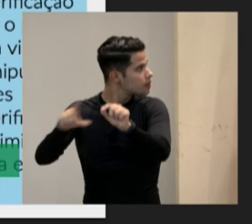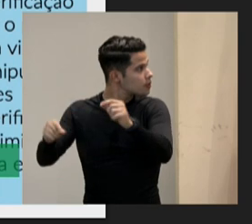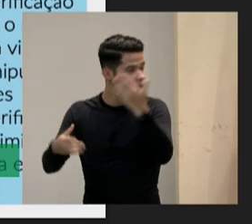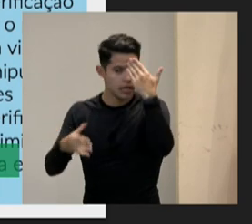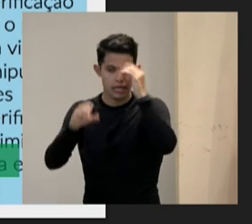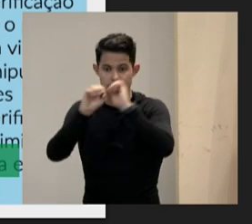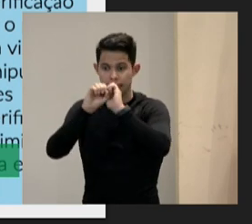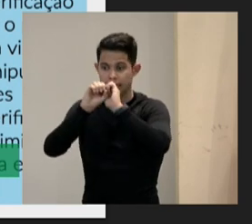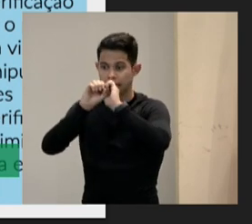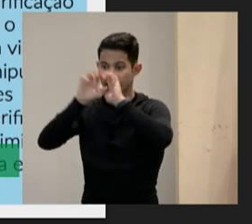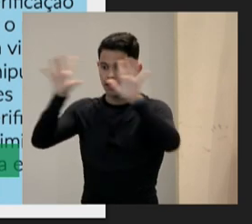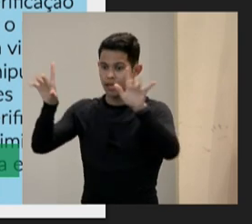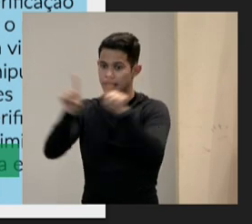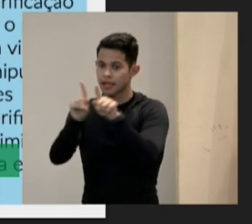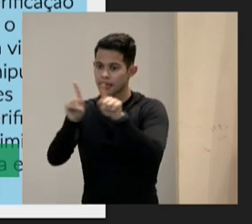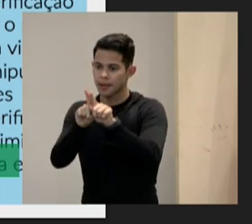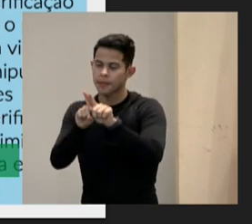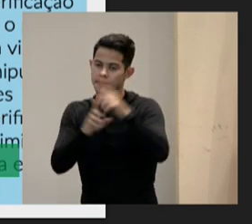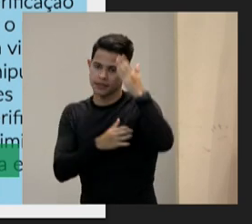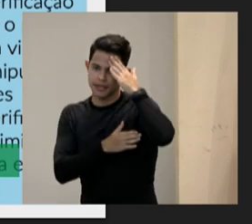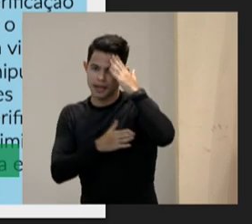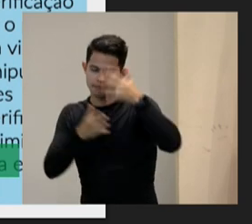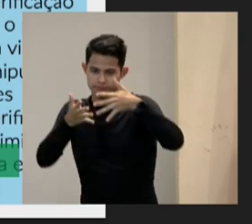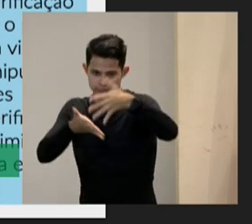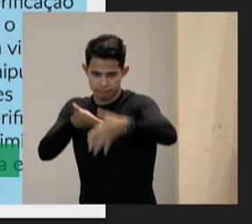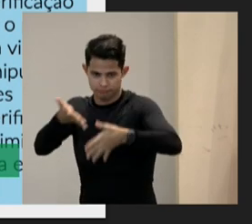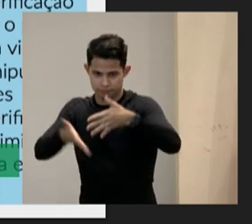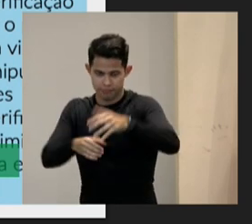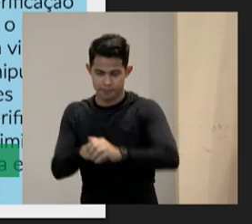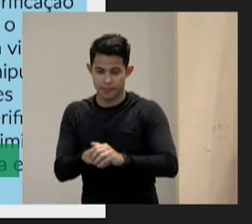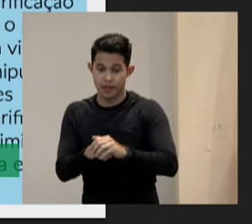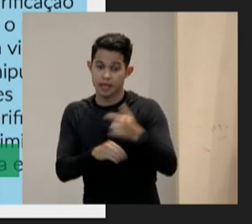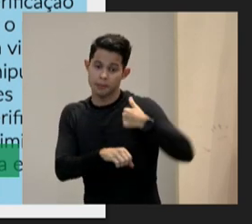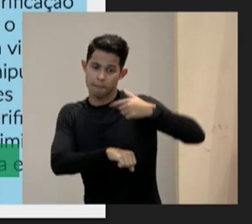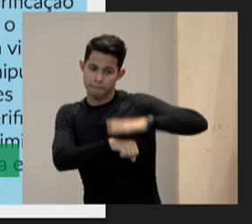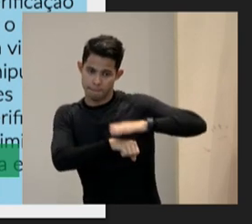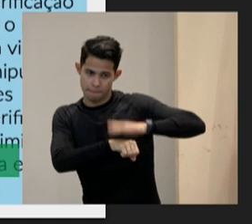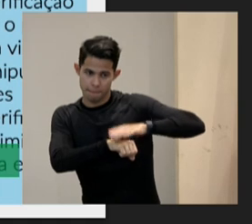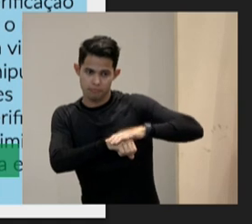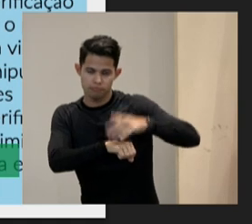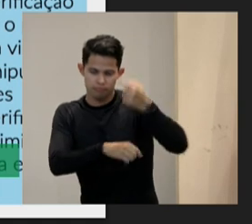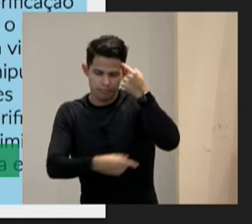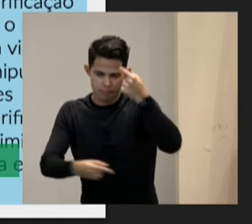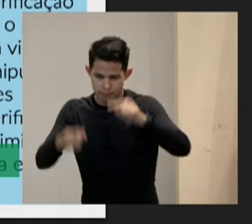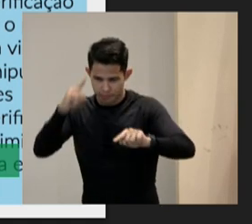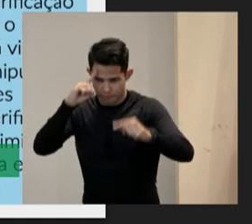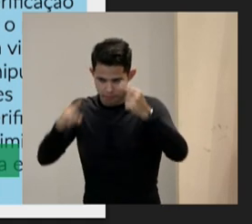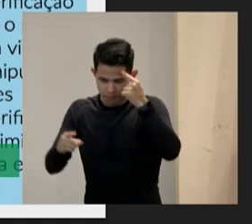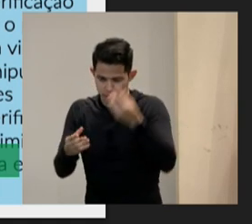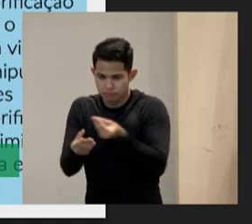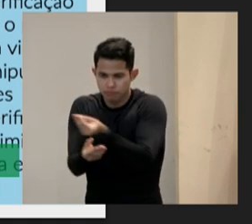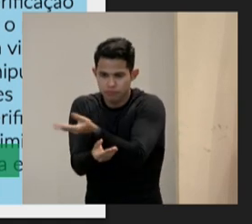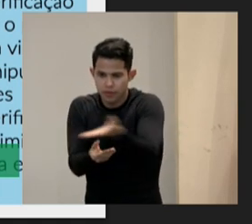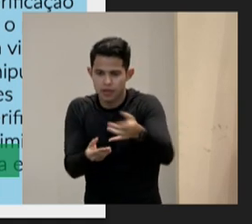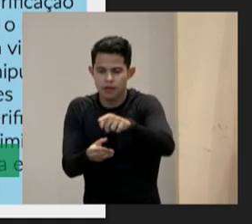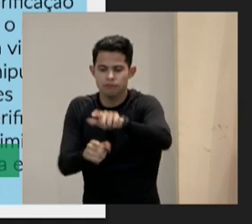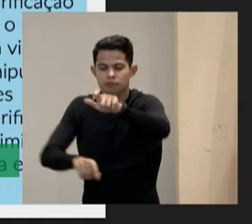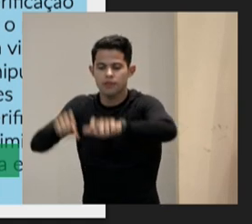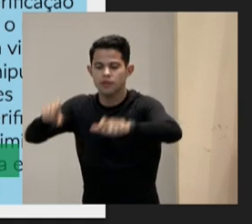pontos de verificação quer dizer ideias para eu implementar modificar ir